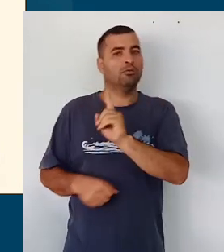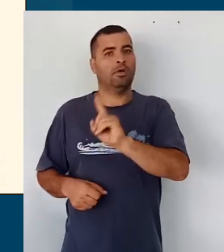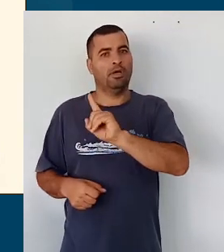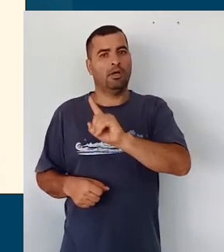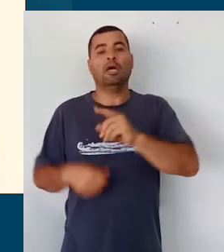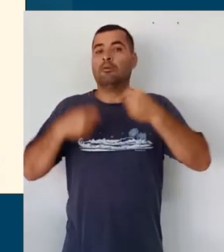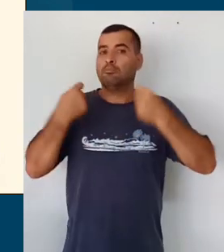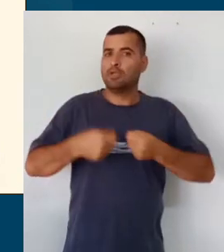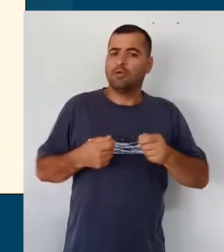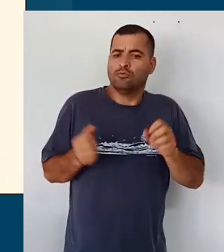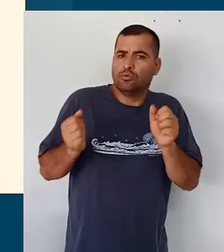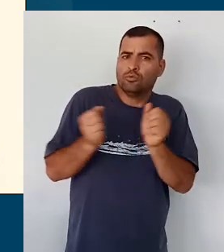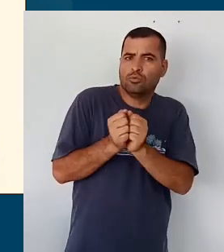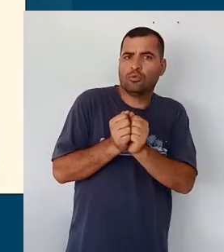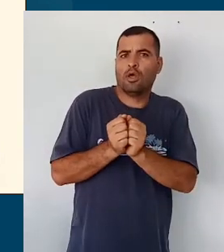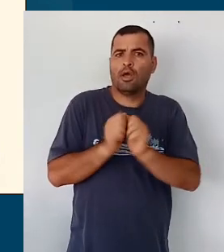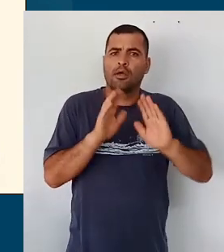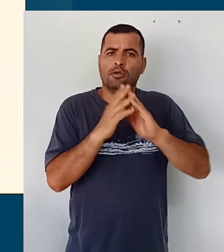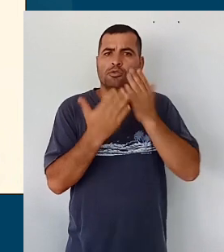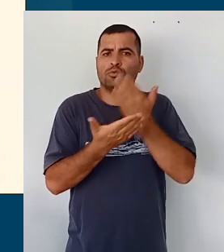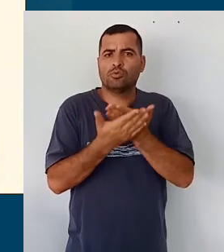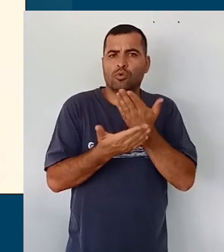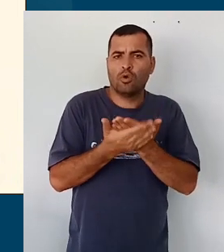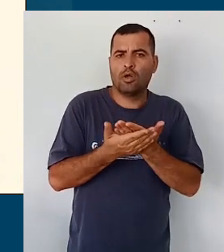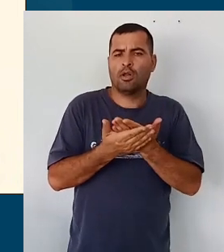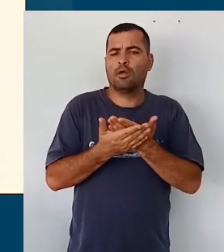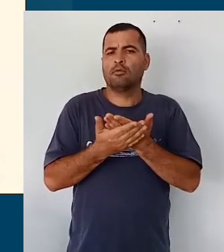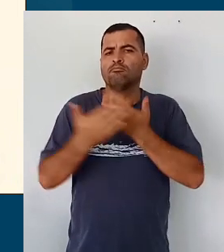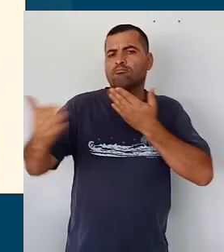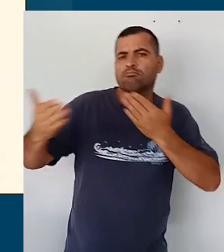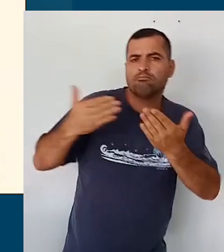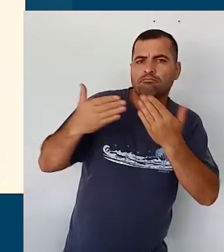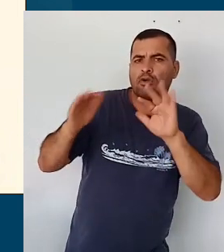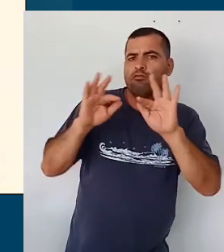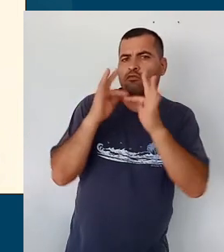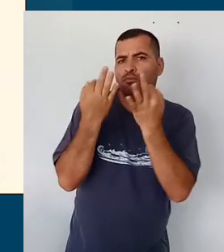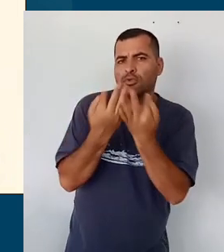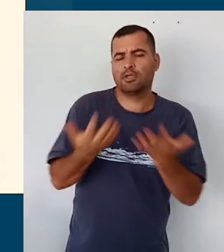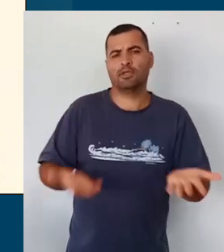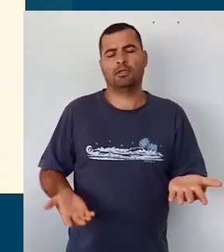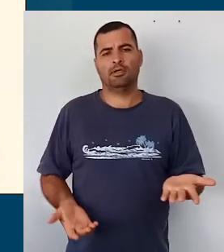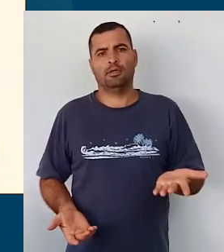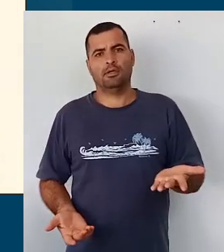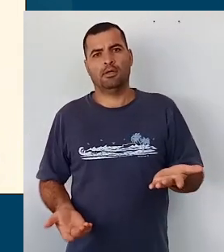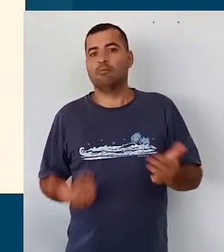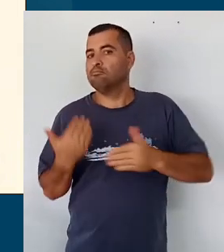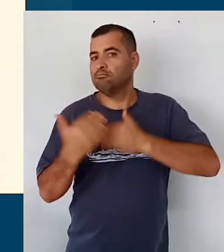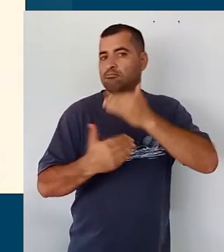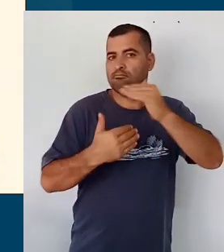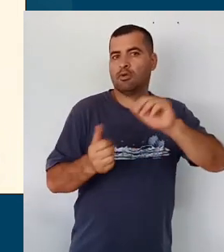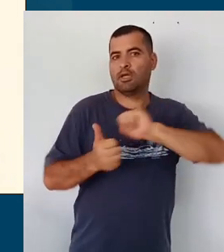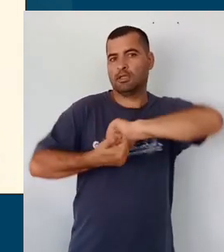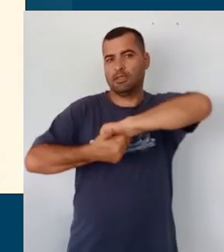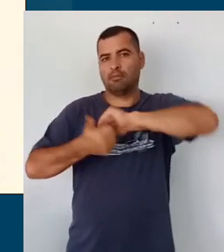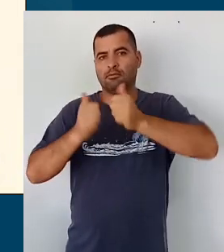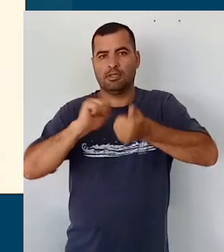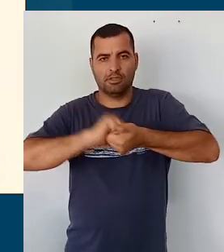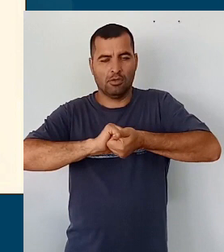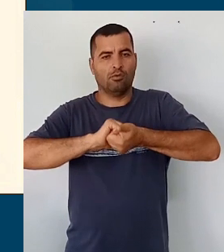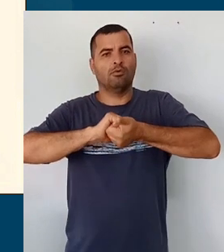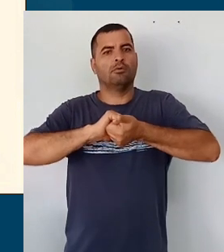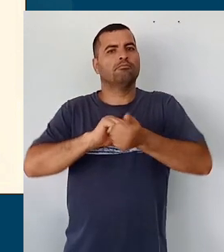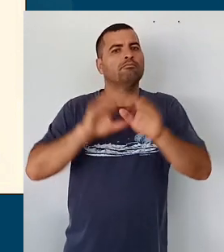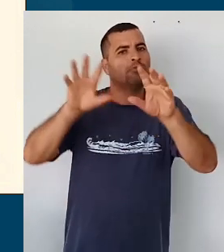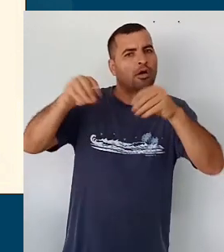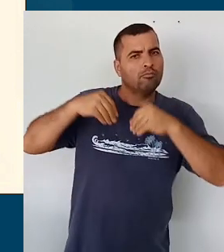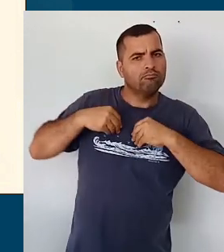dentro da escola esses conflitos e dialogar, conversar com as famílias. e é nesse processo de adaptação e acolhimento